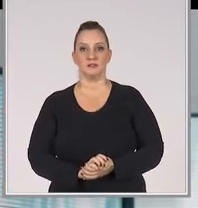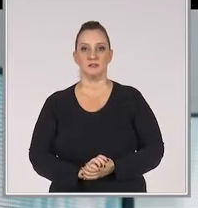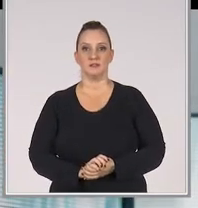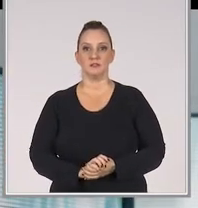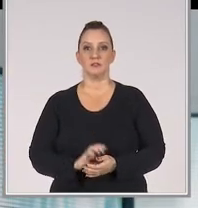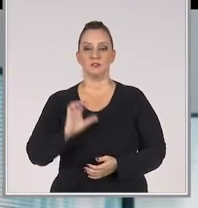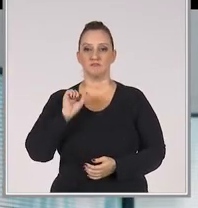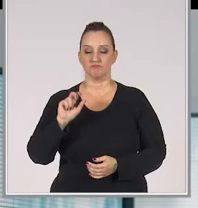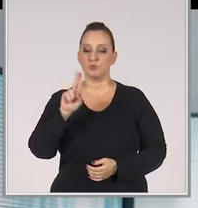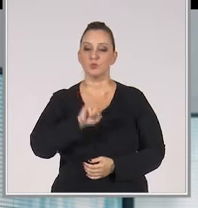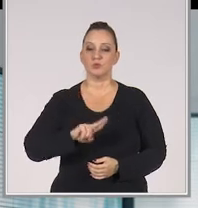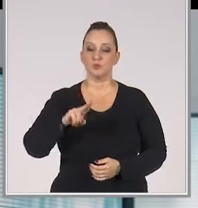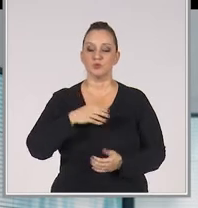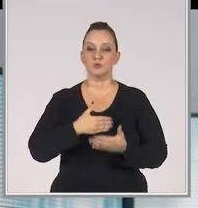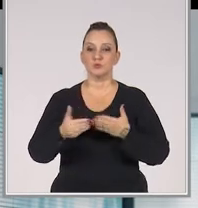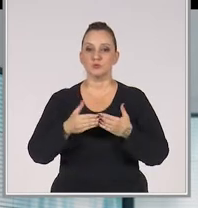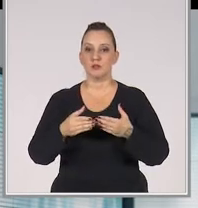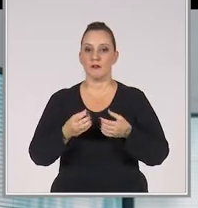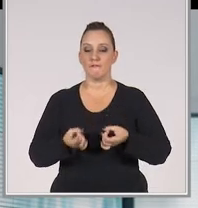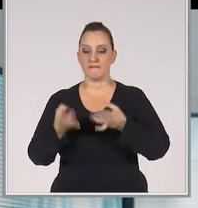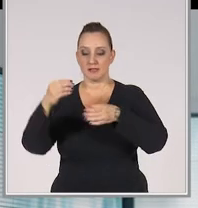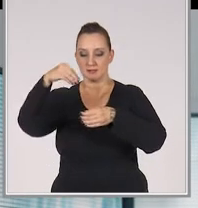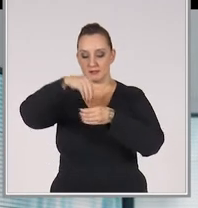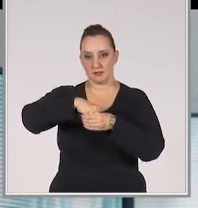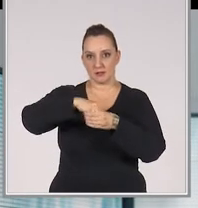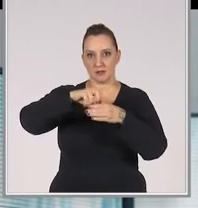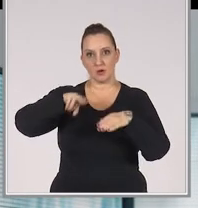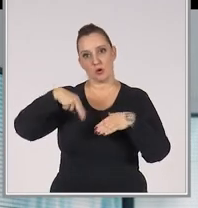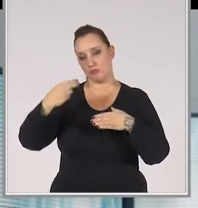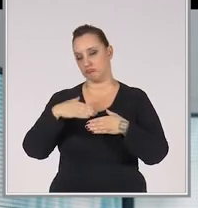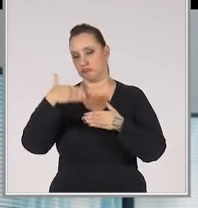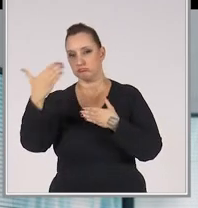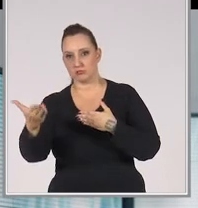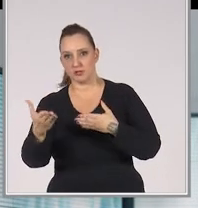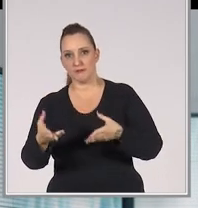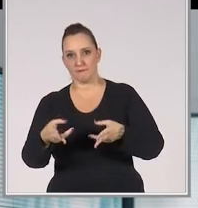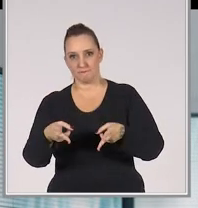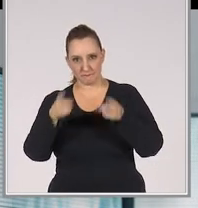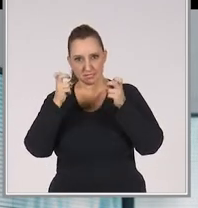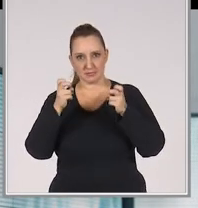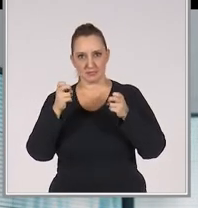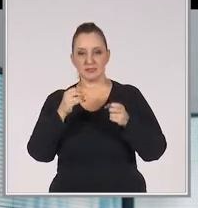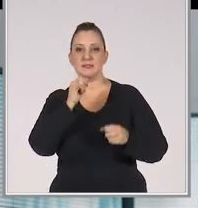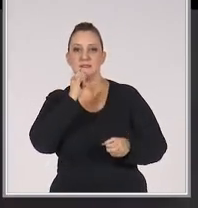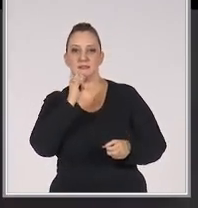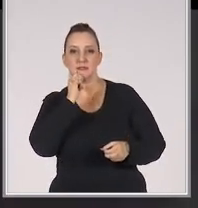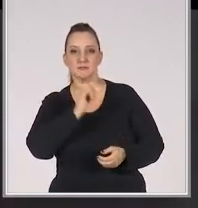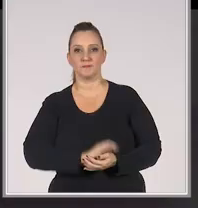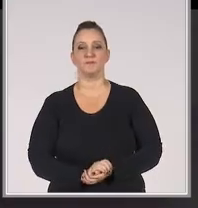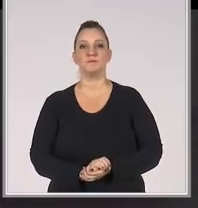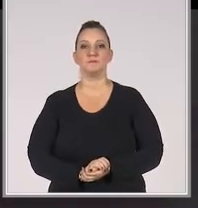E isso se aplica tanto às vendas internas como externas. Veja alguns exemplos.